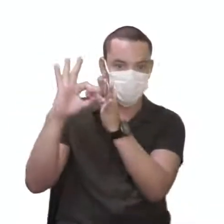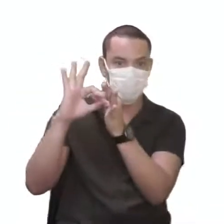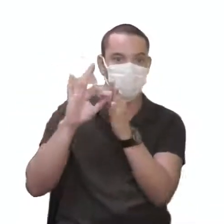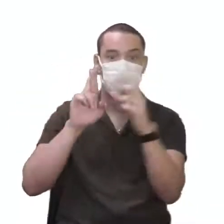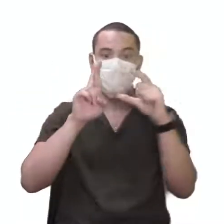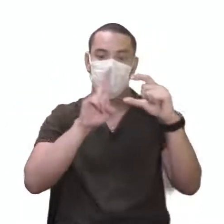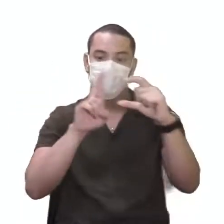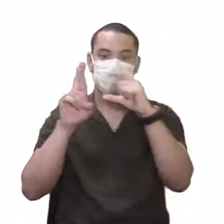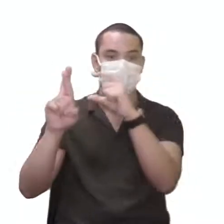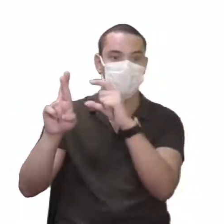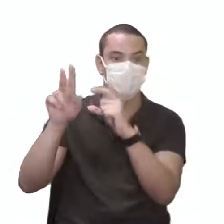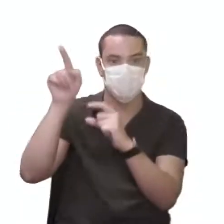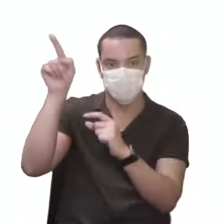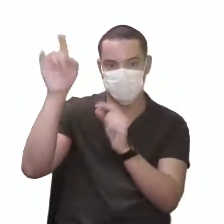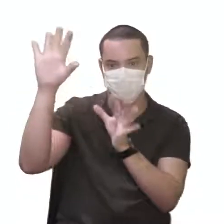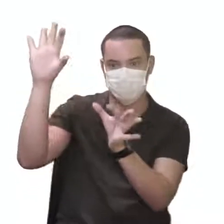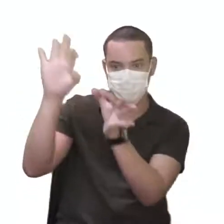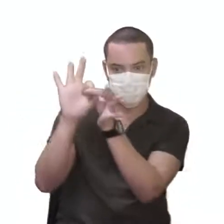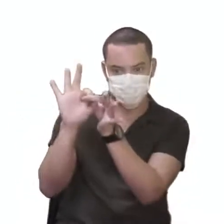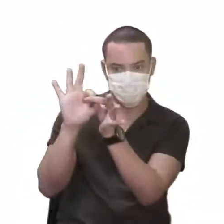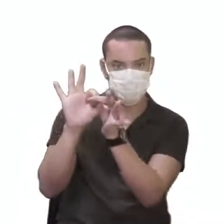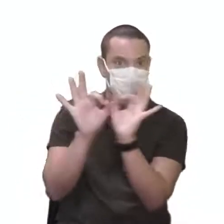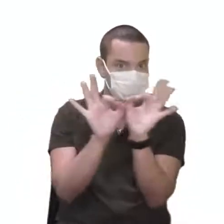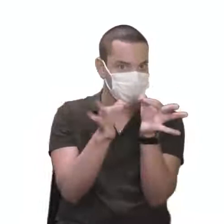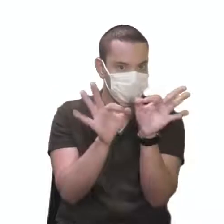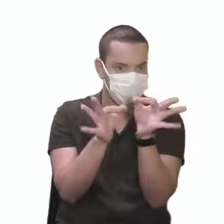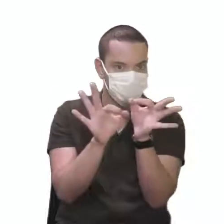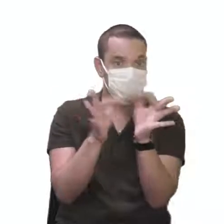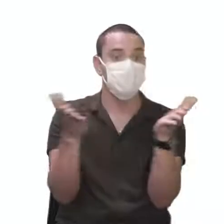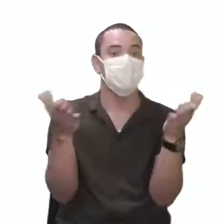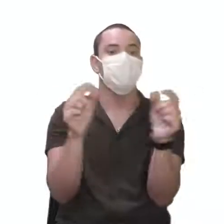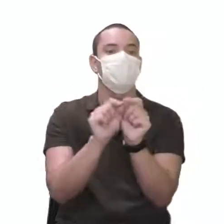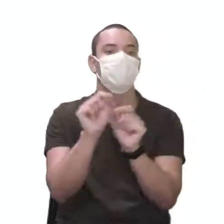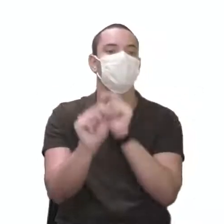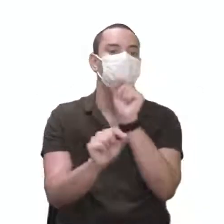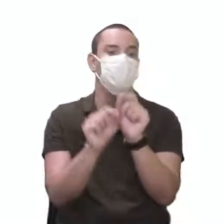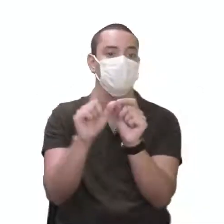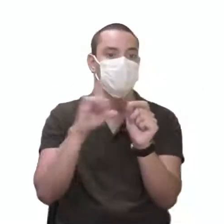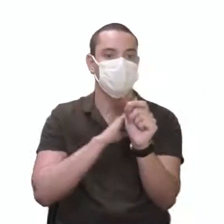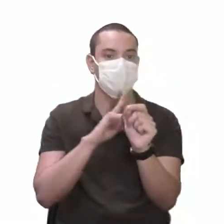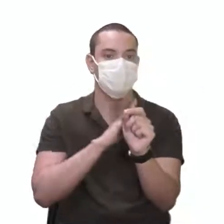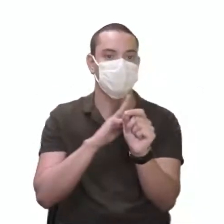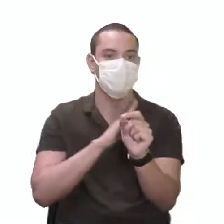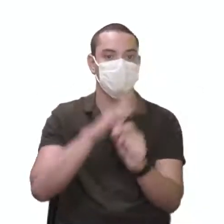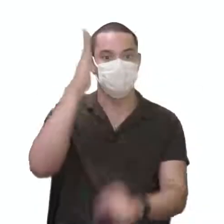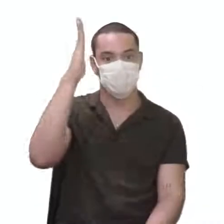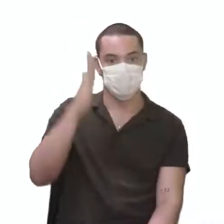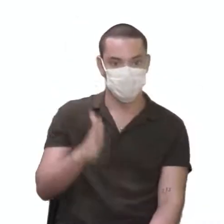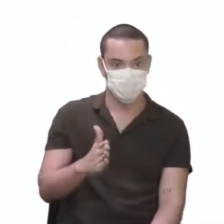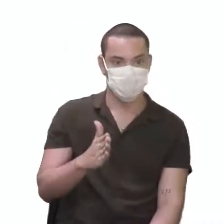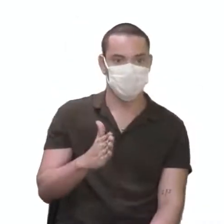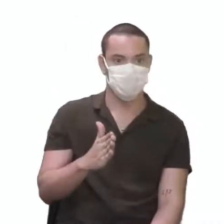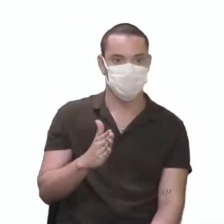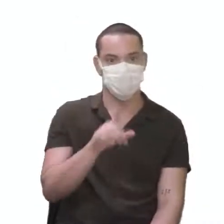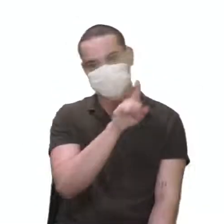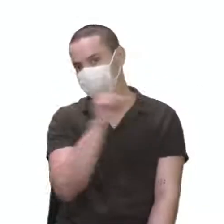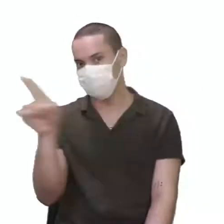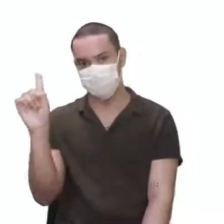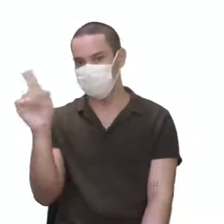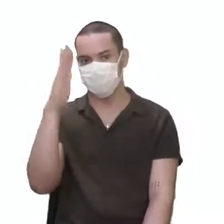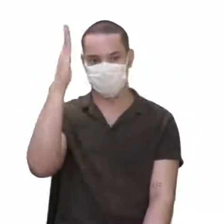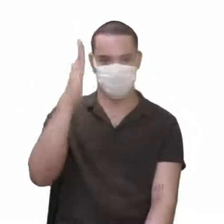Rzão com Rzão, tá aqui. Perfeito? Agora, você tem, nesse sentido, né? O professor devolvo o sentido.